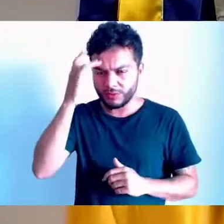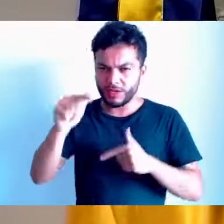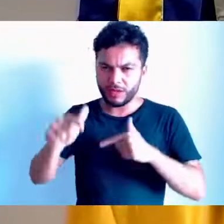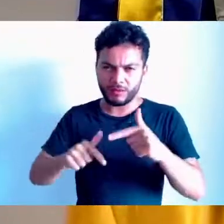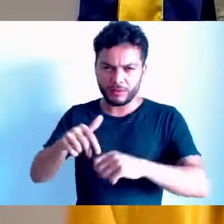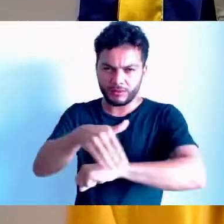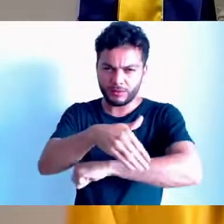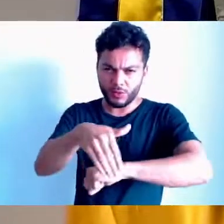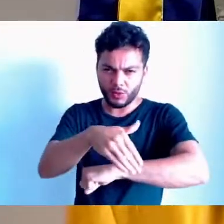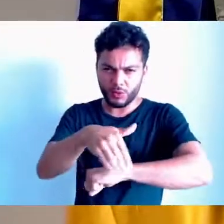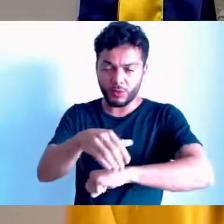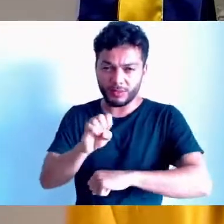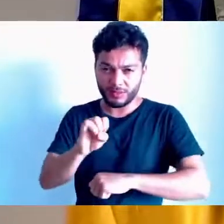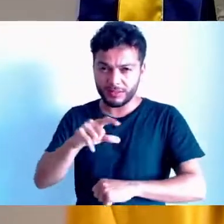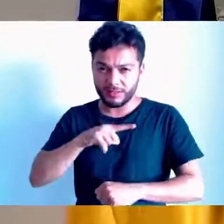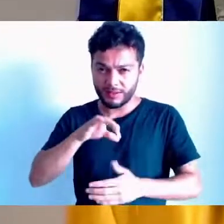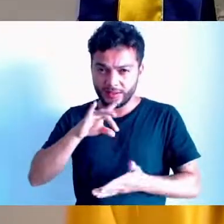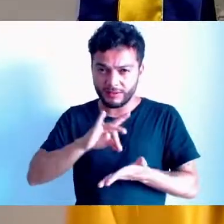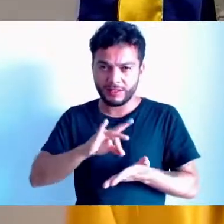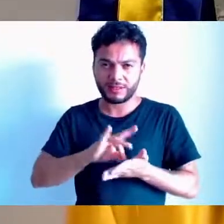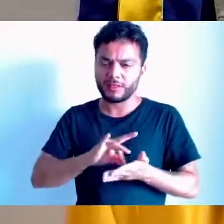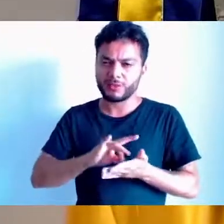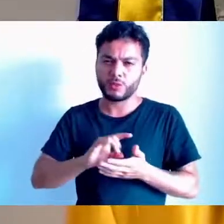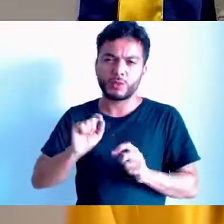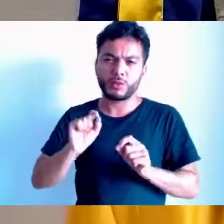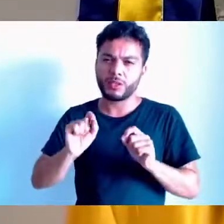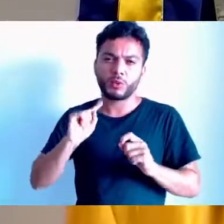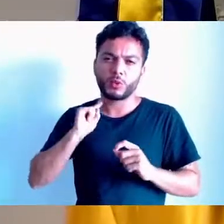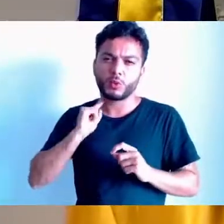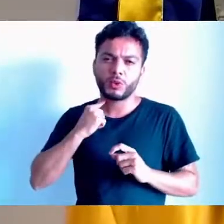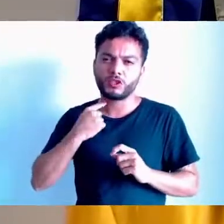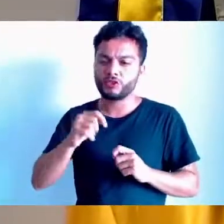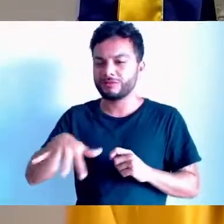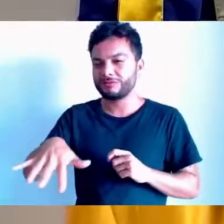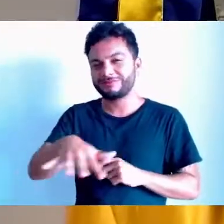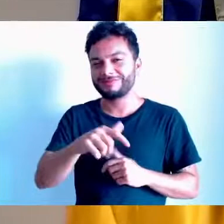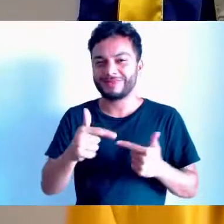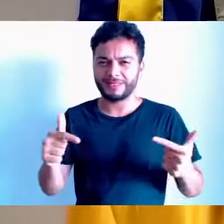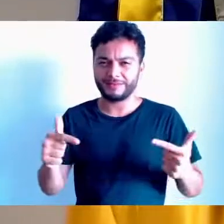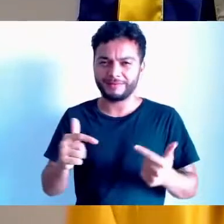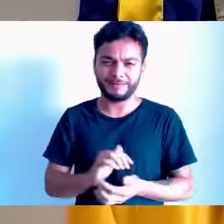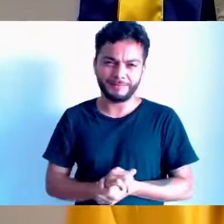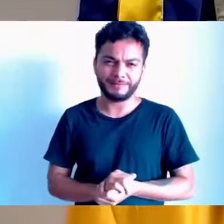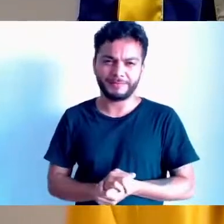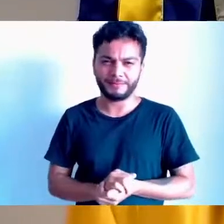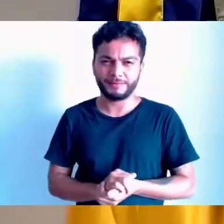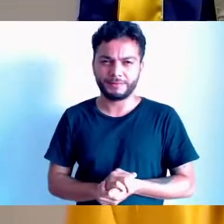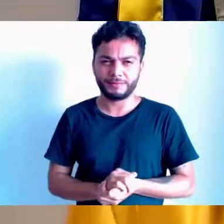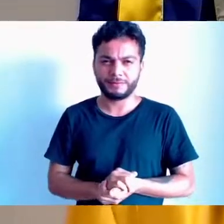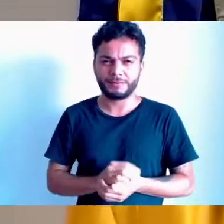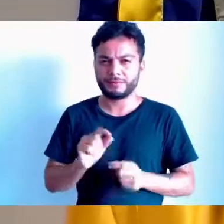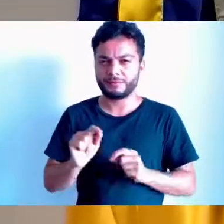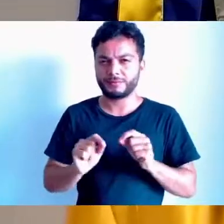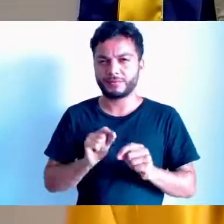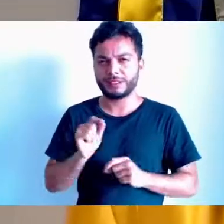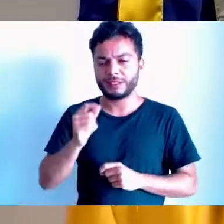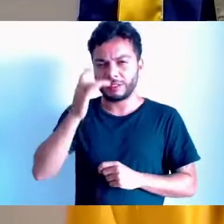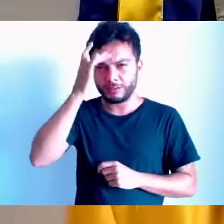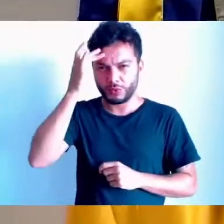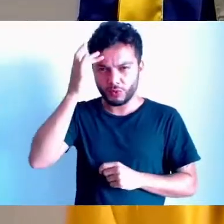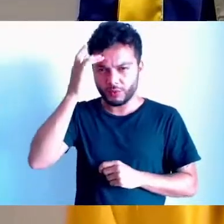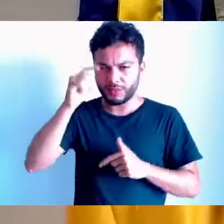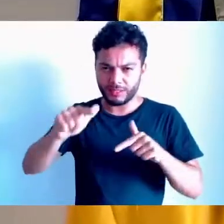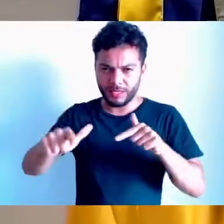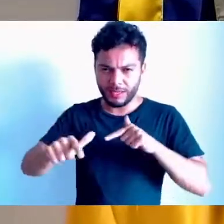certeza a situação do lixo estaria melhor. Aliás, eles não têm que estar trabalhando em lixo. Essas pessoas não têm cadastro, não têm